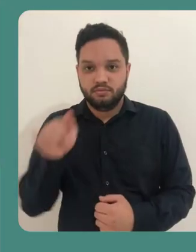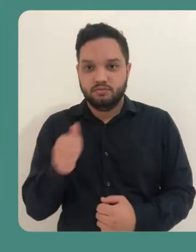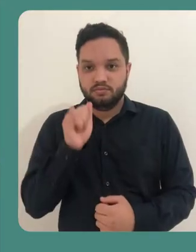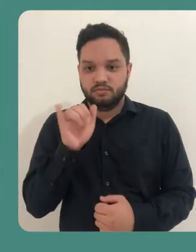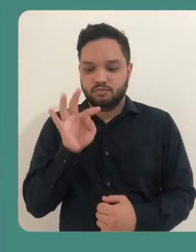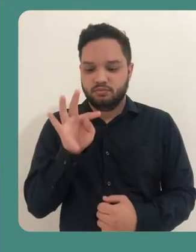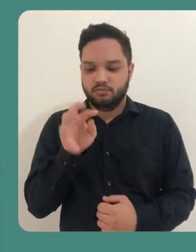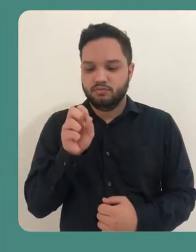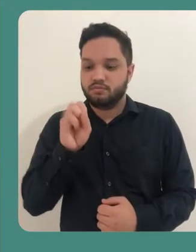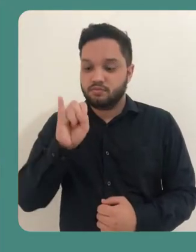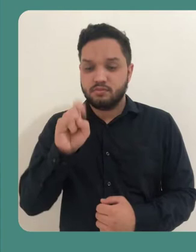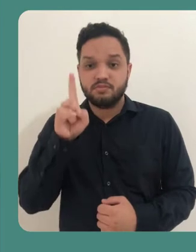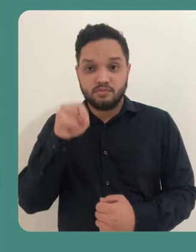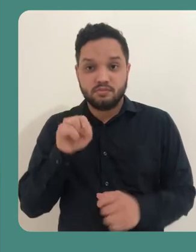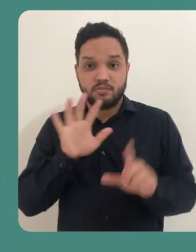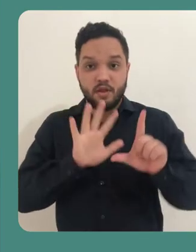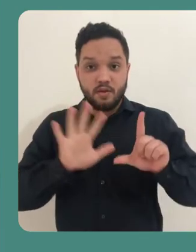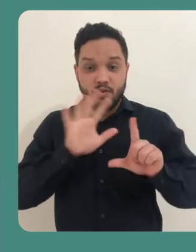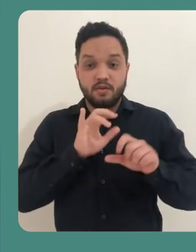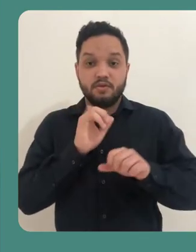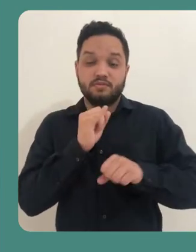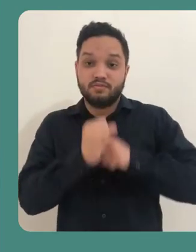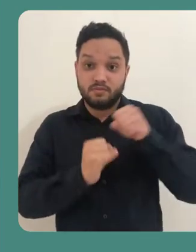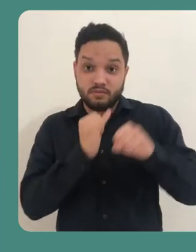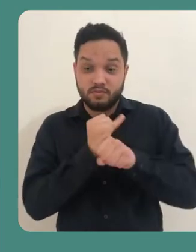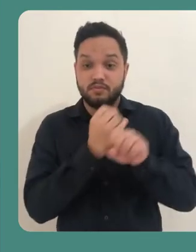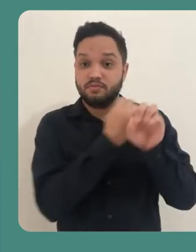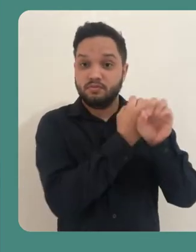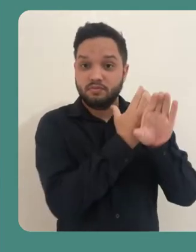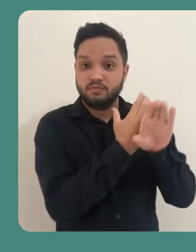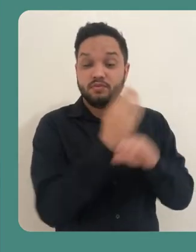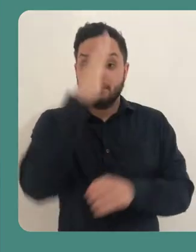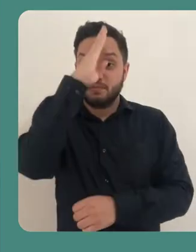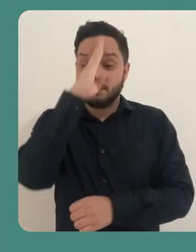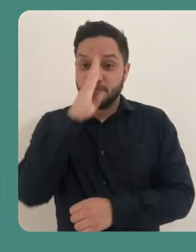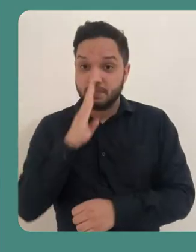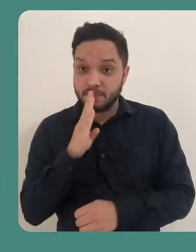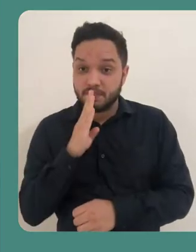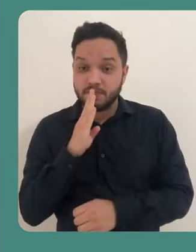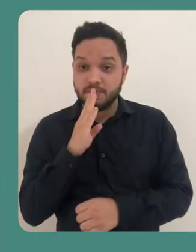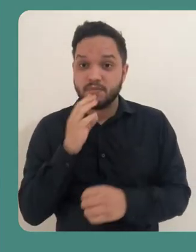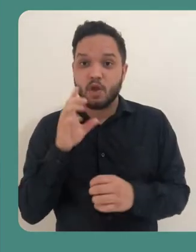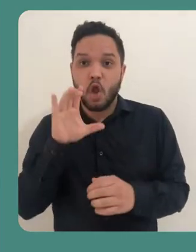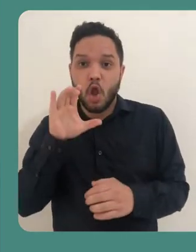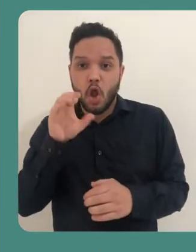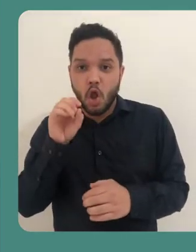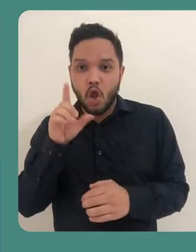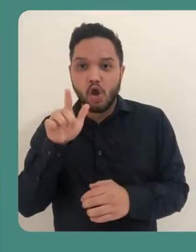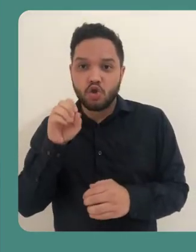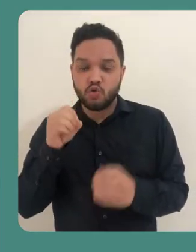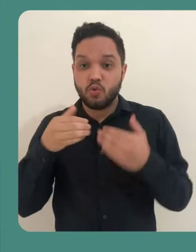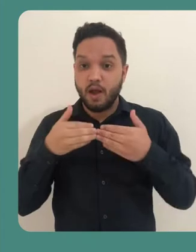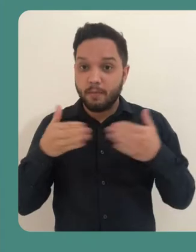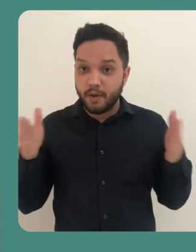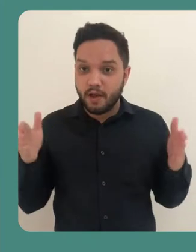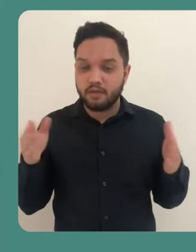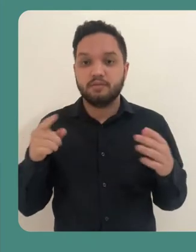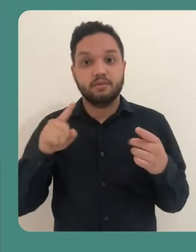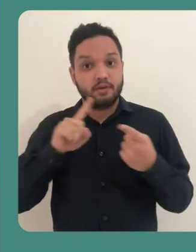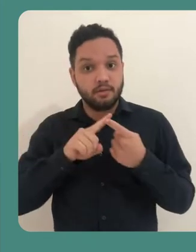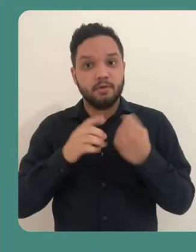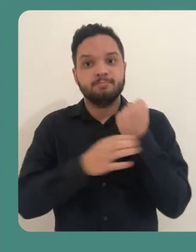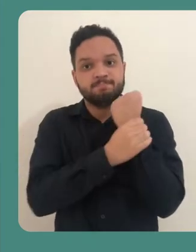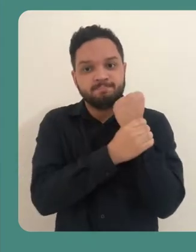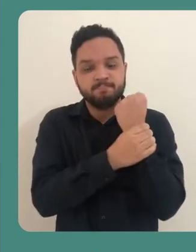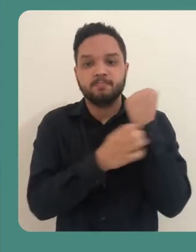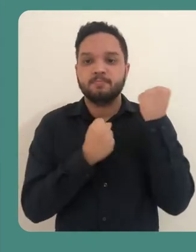O Jitsi é uma plataforma de web conferência 100% gratuita, de código aberto e